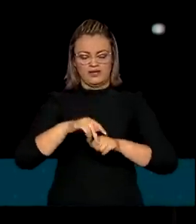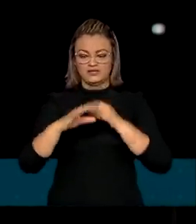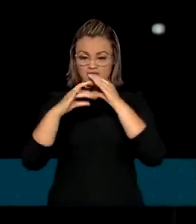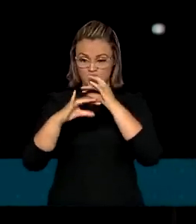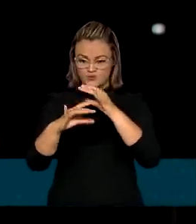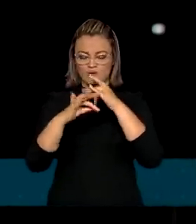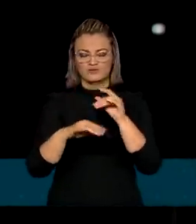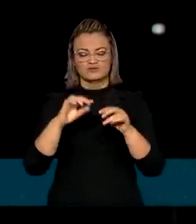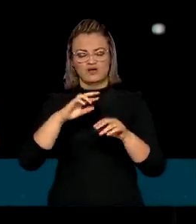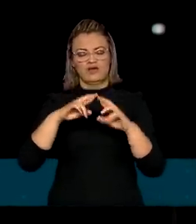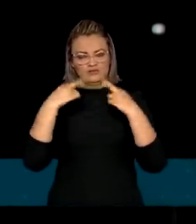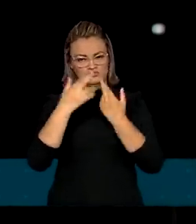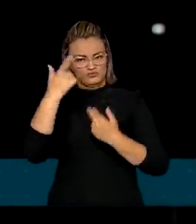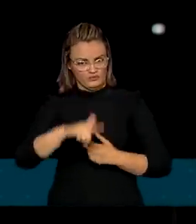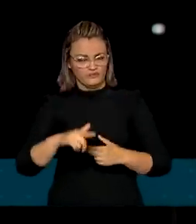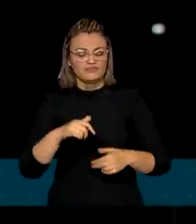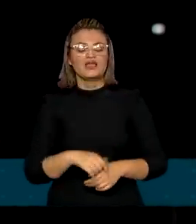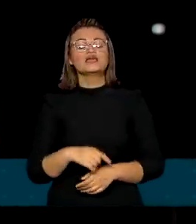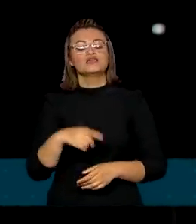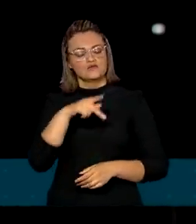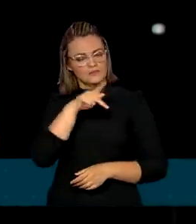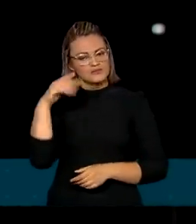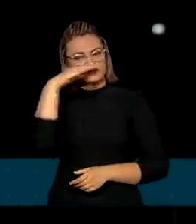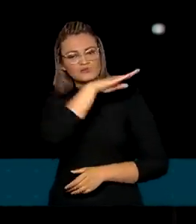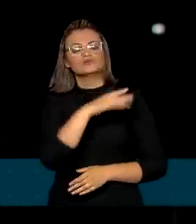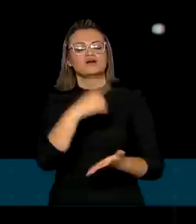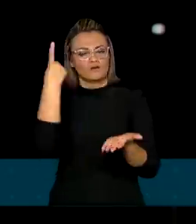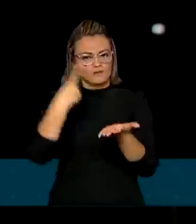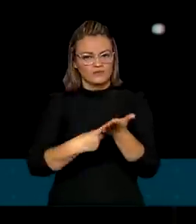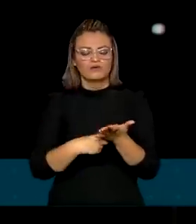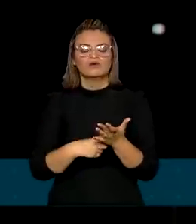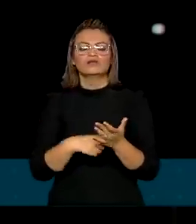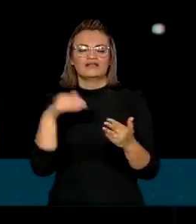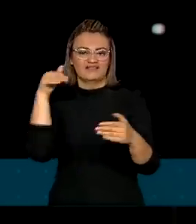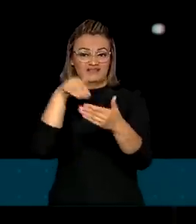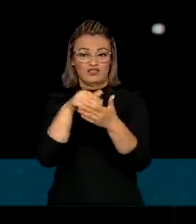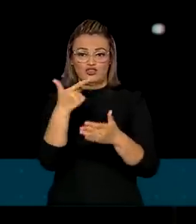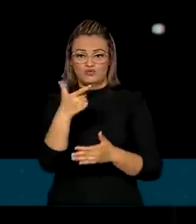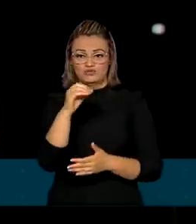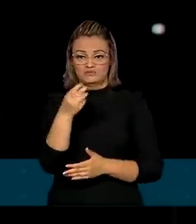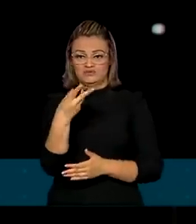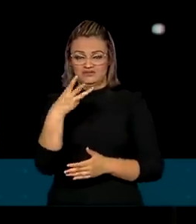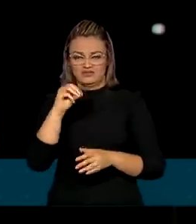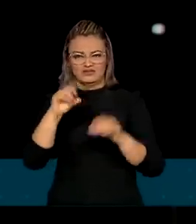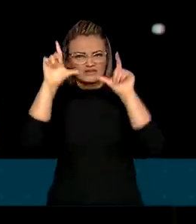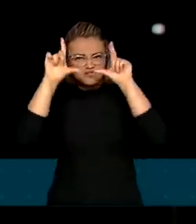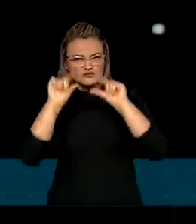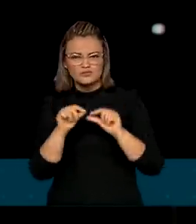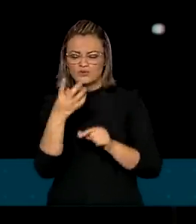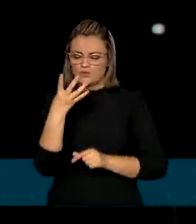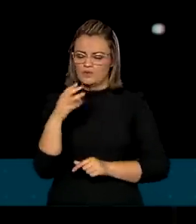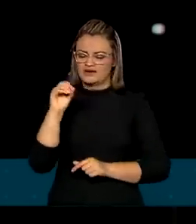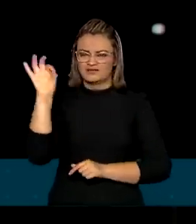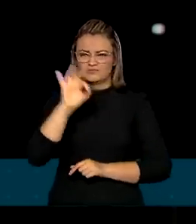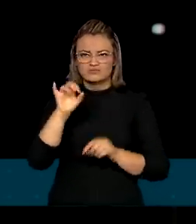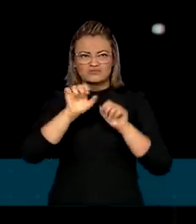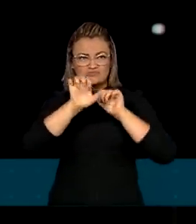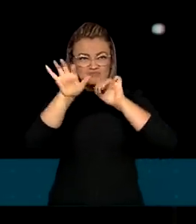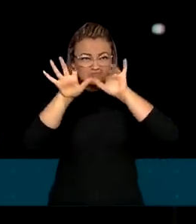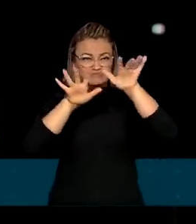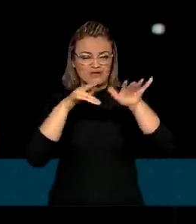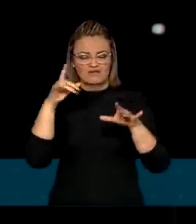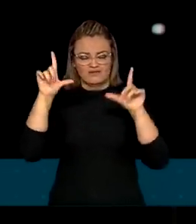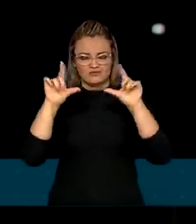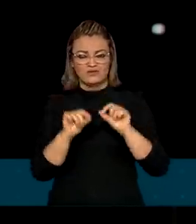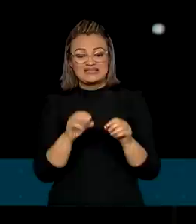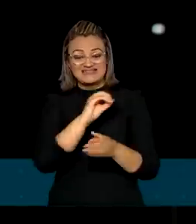presidente Jair Bolsonaro reafirmou que o Brasil vai reduzir até 2030 40% da emissão de gases do efeito estufa